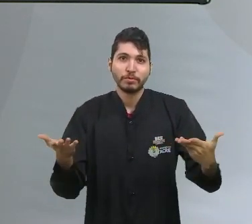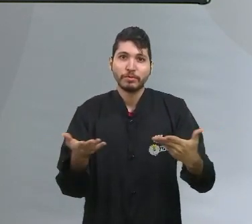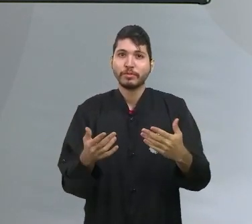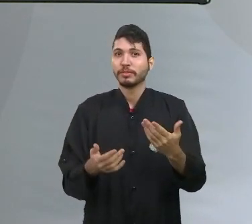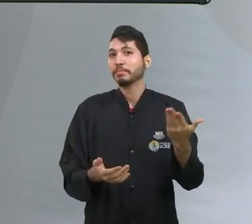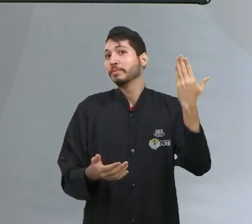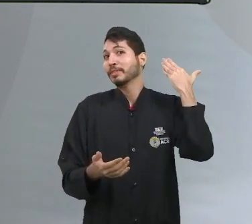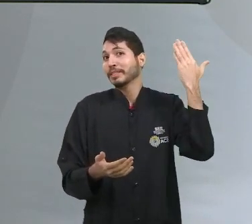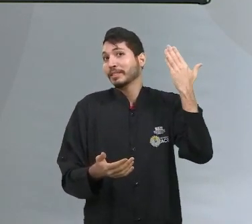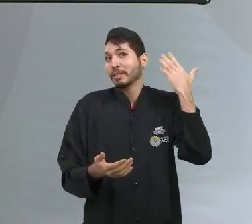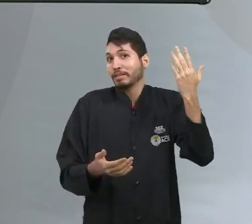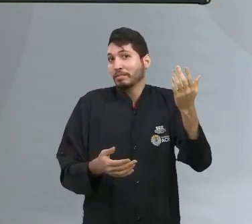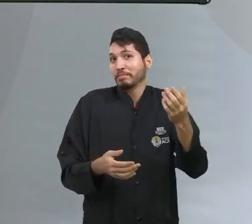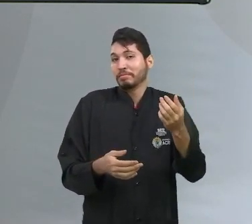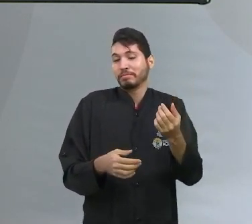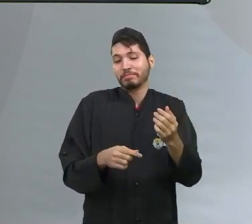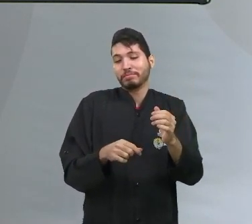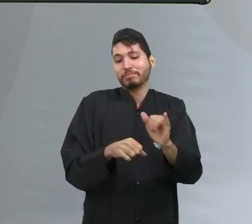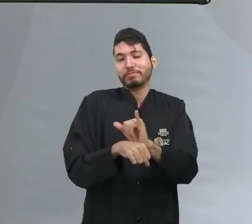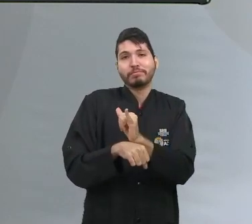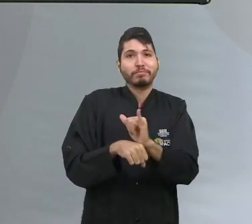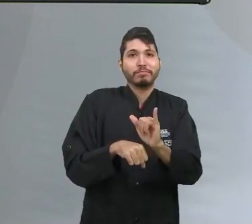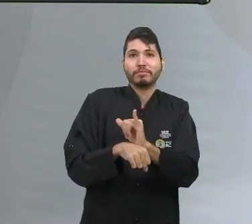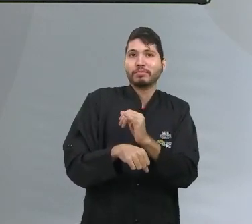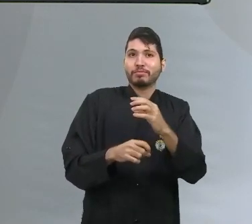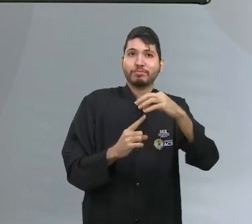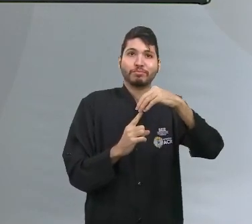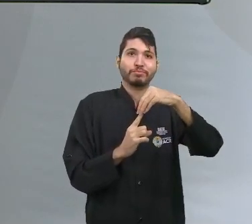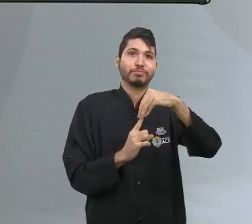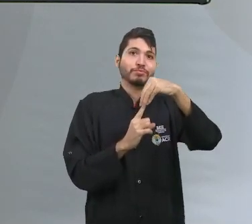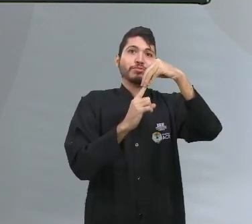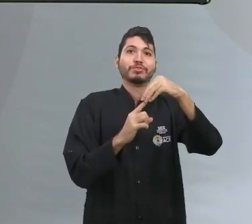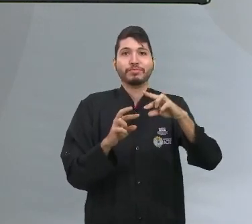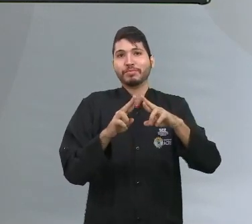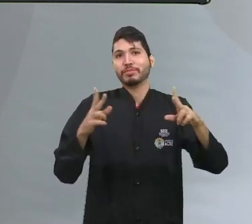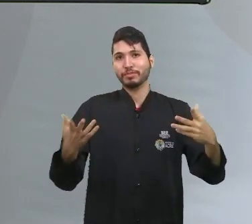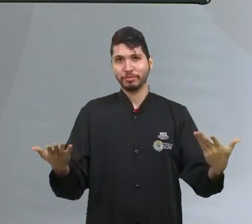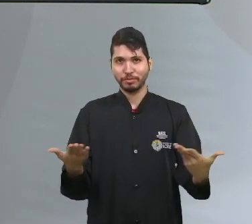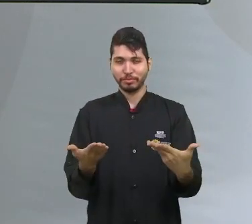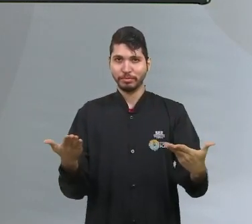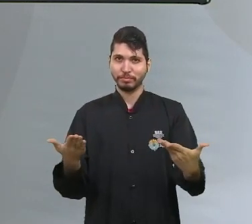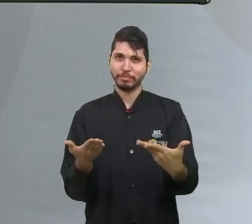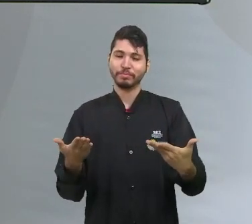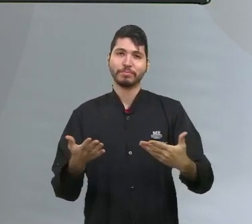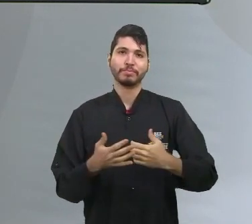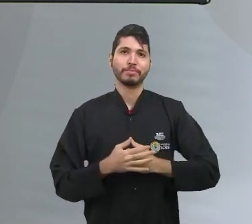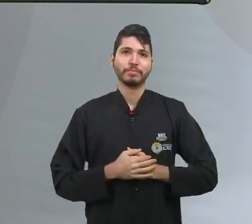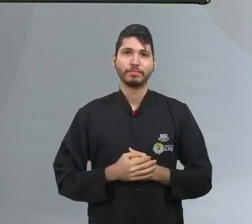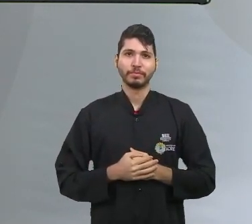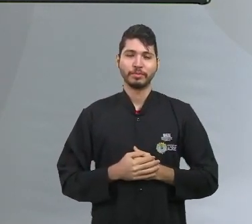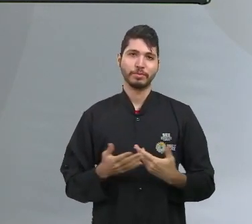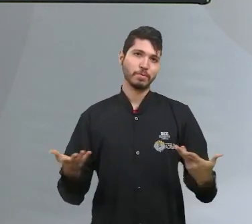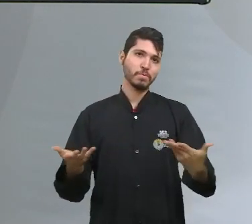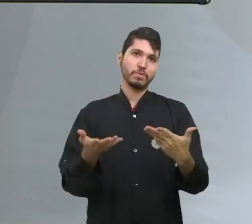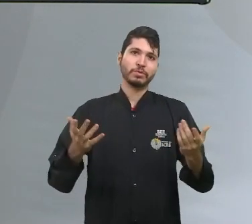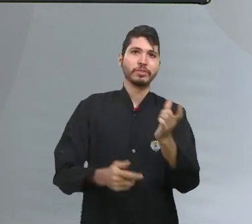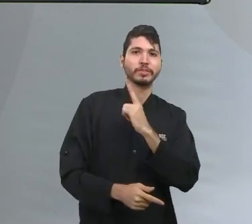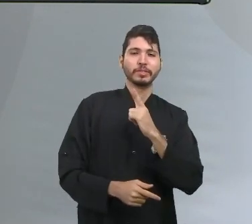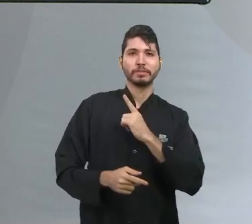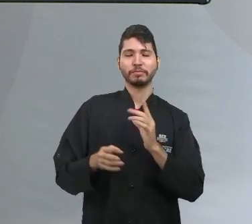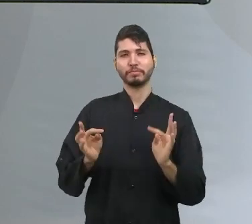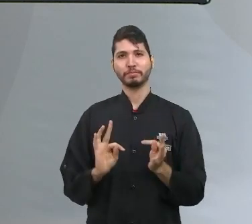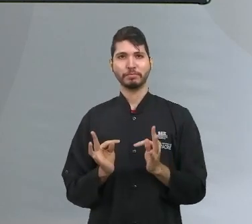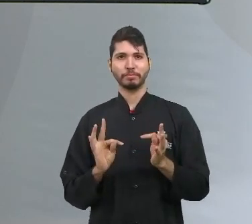disponível naquela época, diferente dos nossos dias atuais, que com tantas tecnologias, de uma